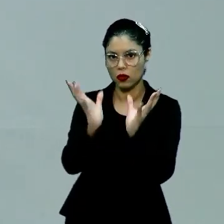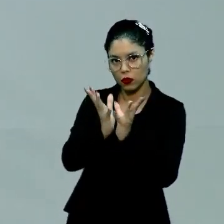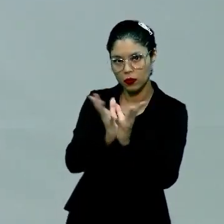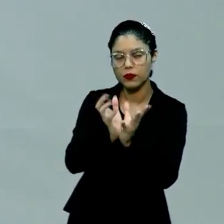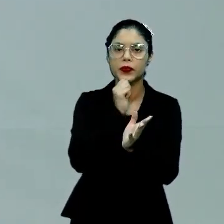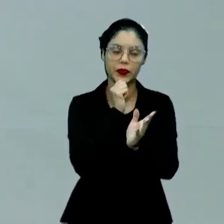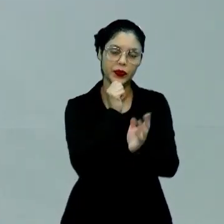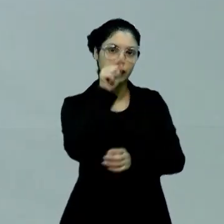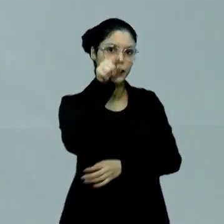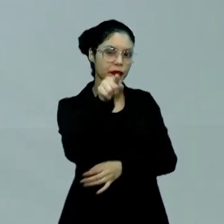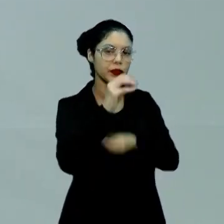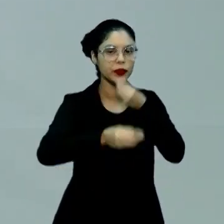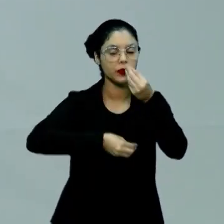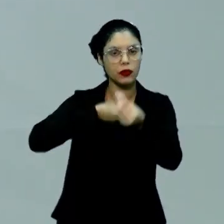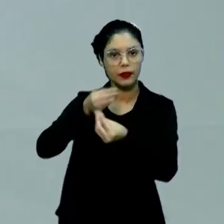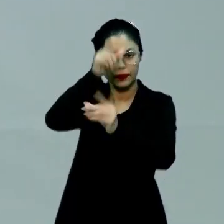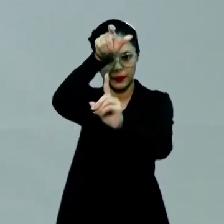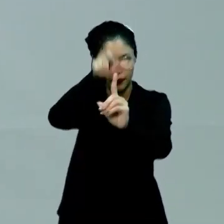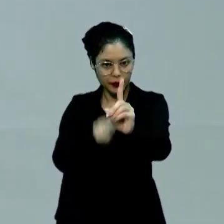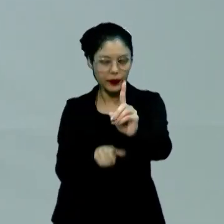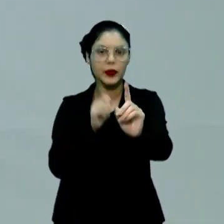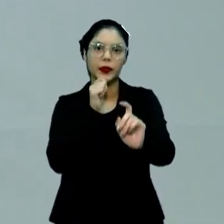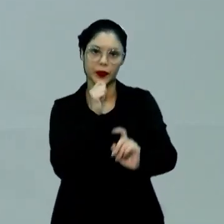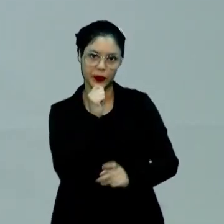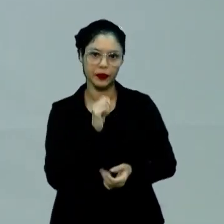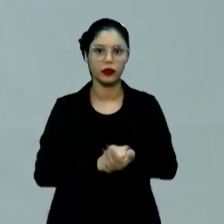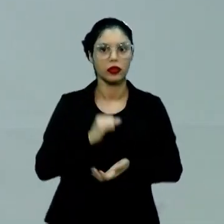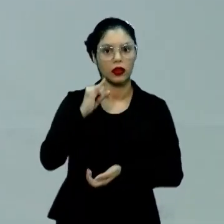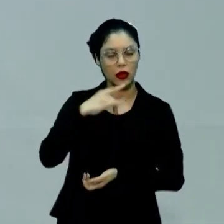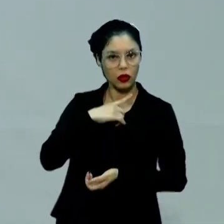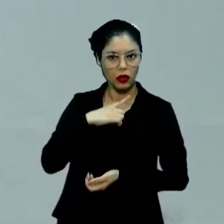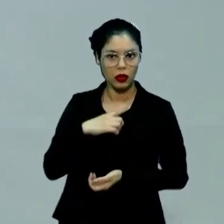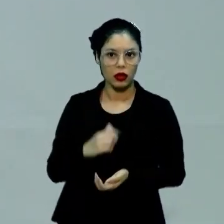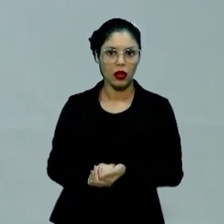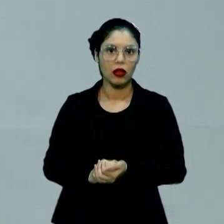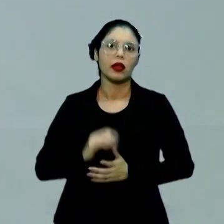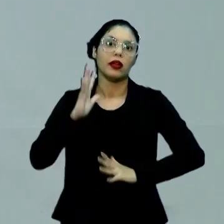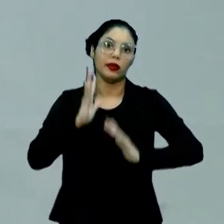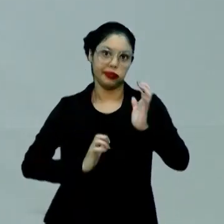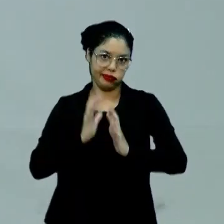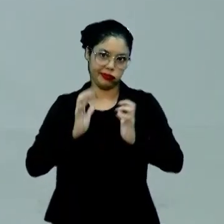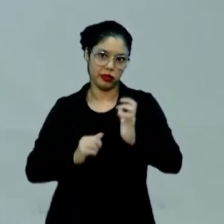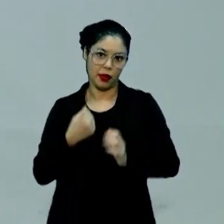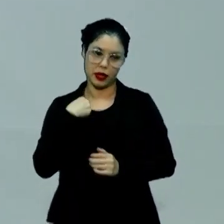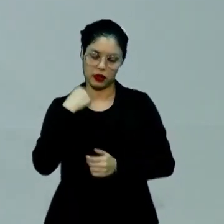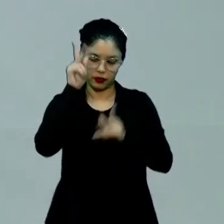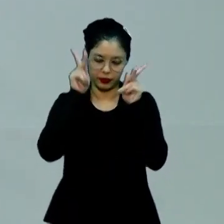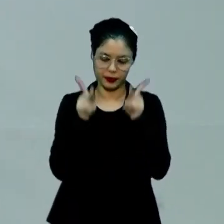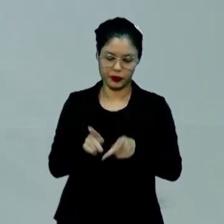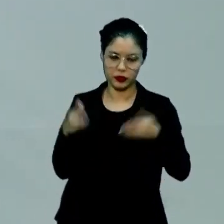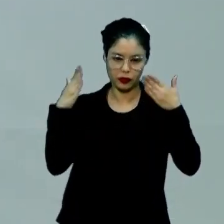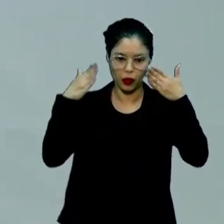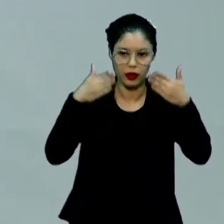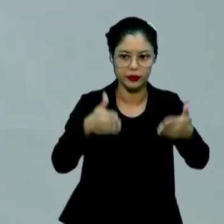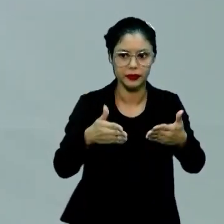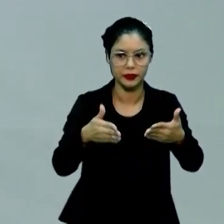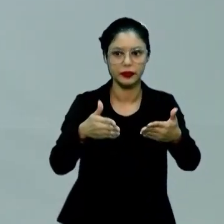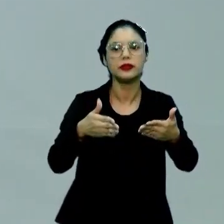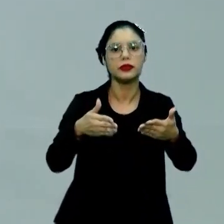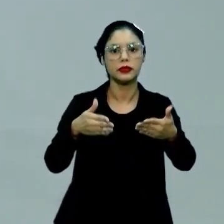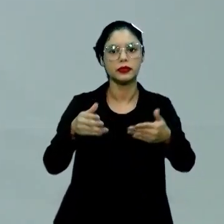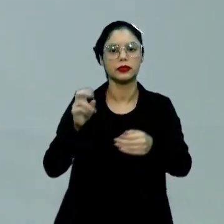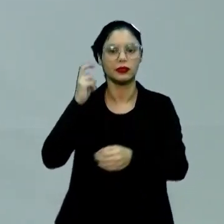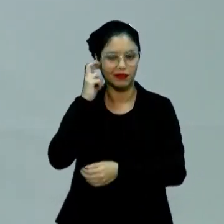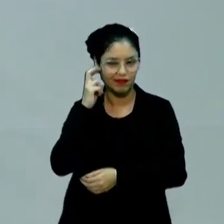Porém, você, como um indivíduo, veja, se eu estou numa sala de bagunceiro, mas eu não, sou super focado, eu estou em uma